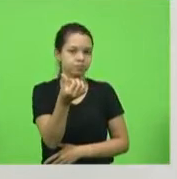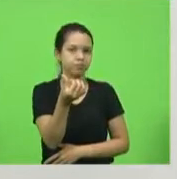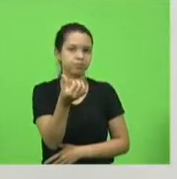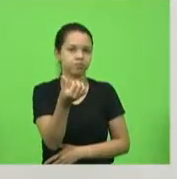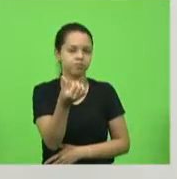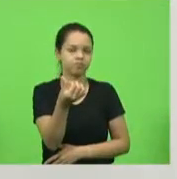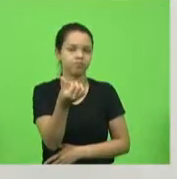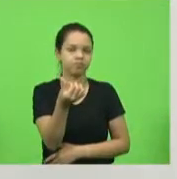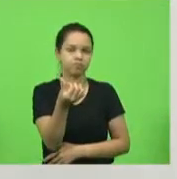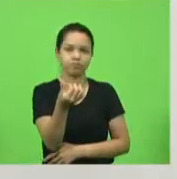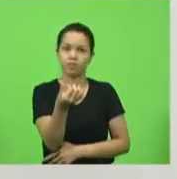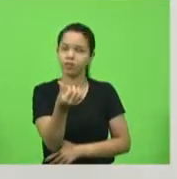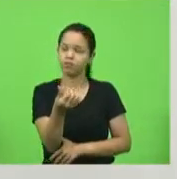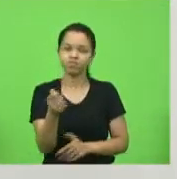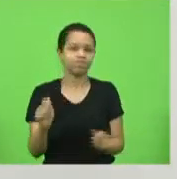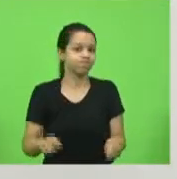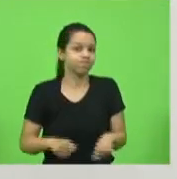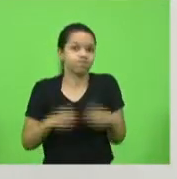É insuportável.